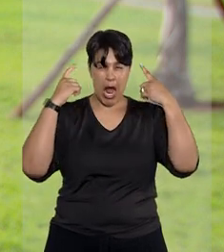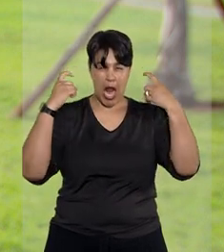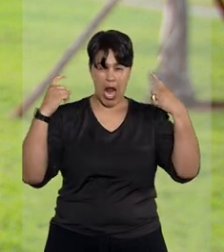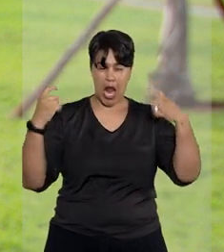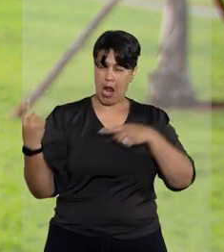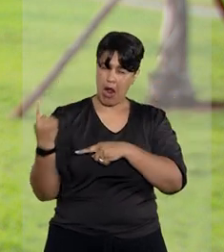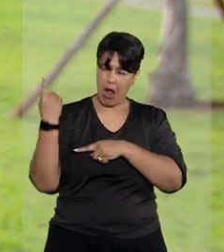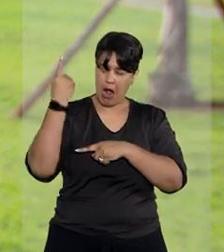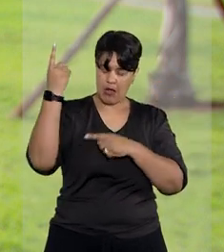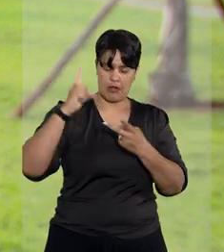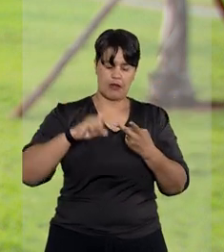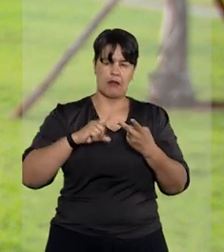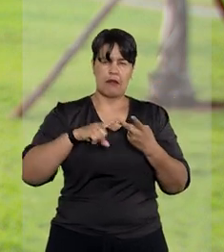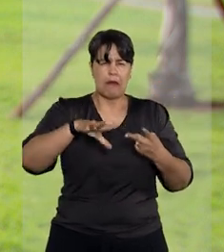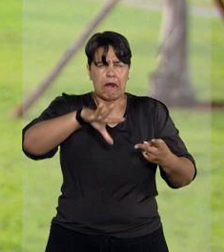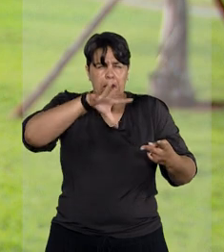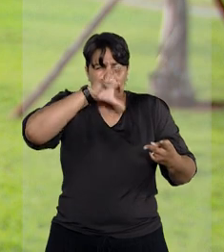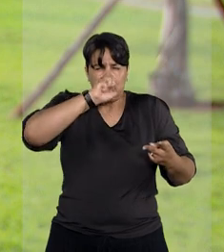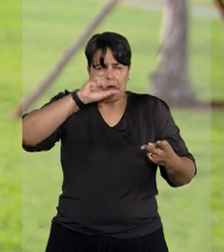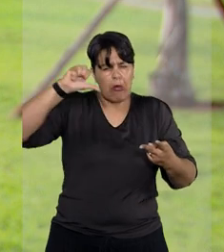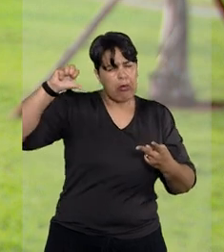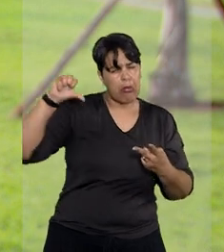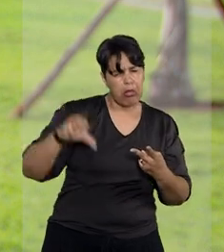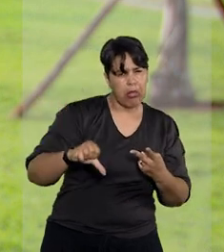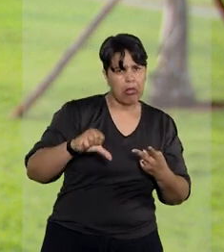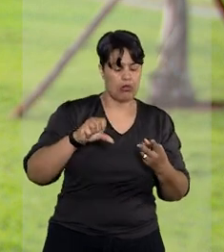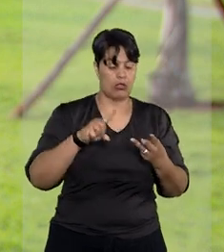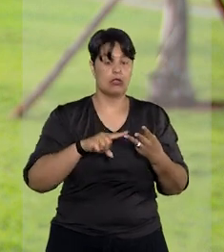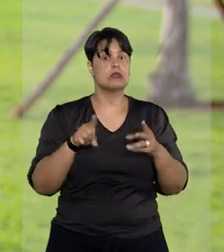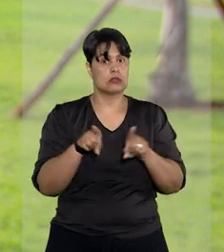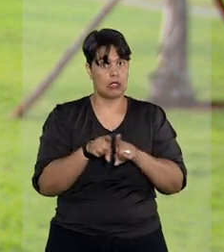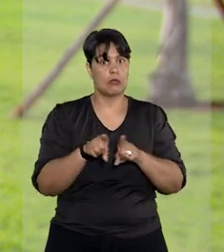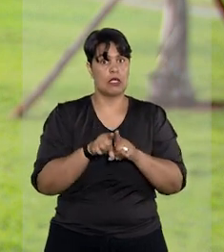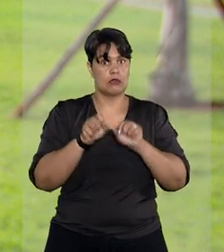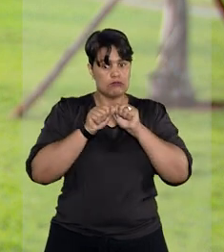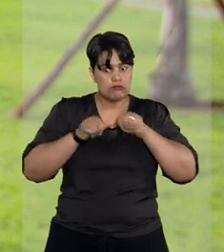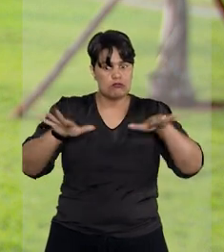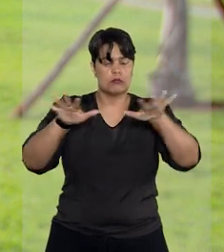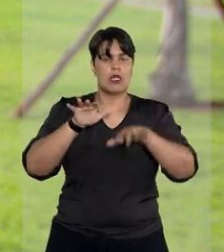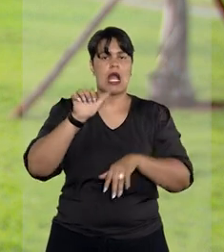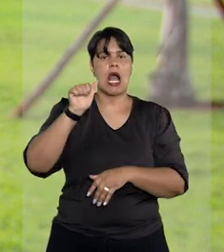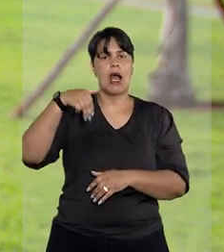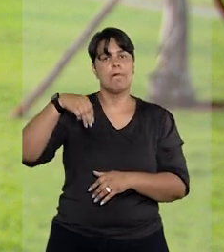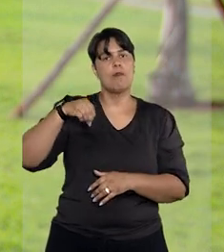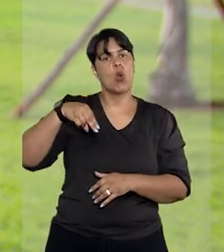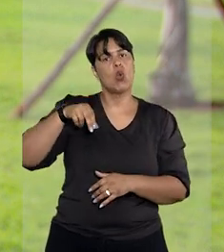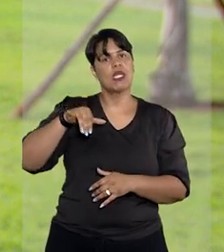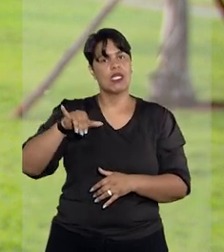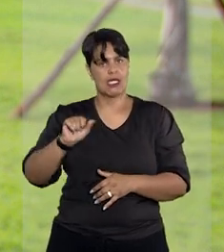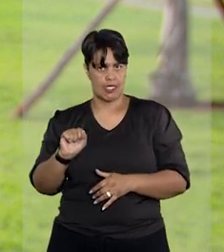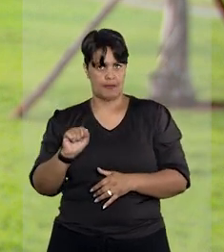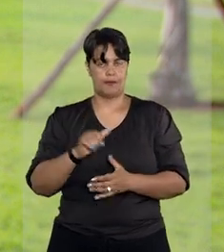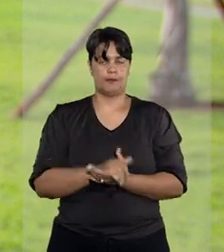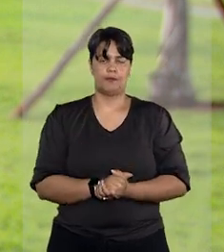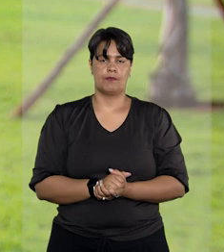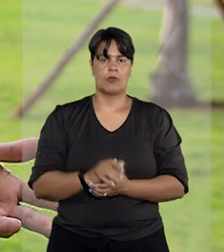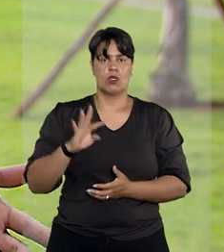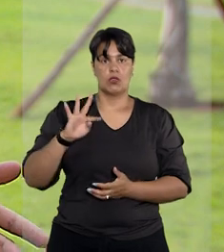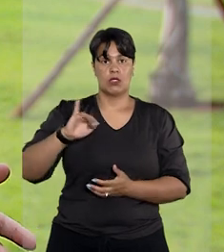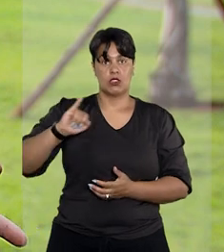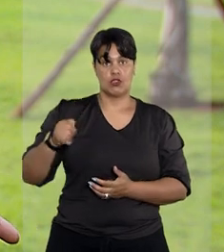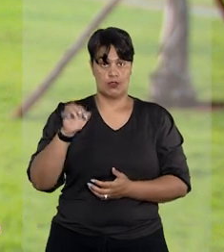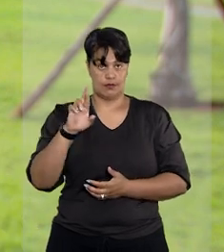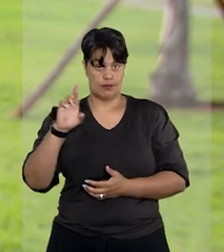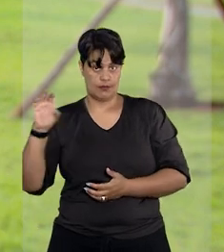fulige, gases e odores fétitos, tendo ocorrido inclusive vazamento de amônia. No Tribunal de Justiça Gaúcho, a